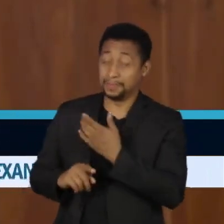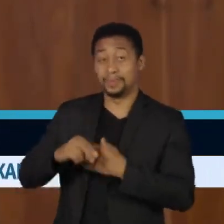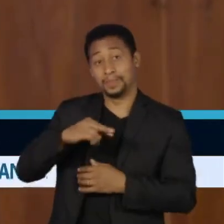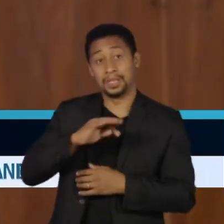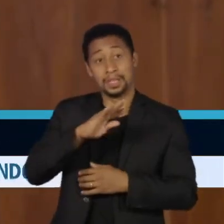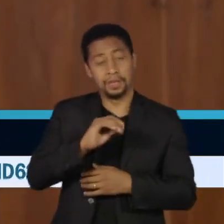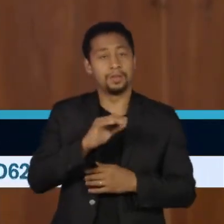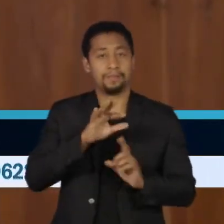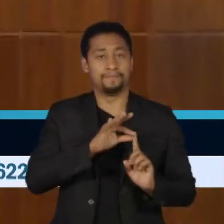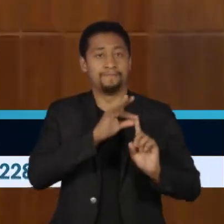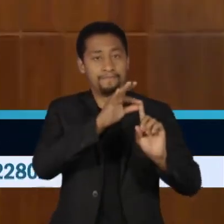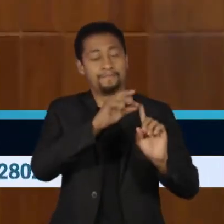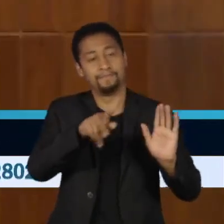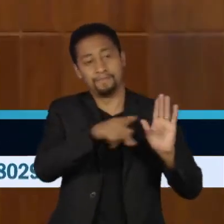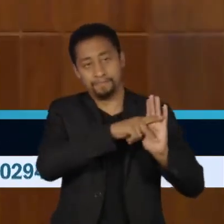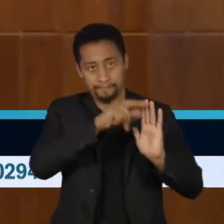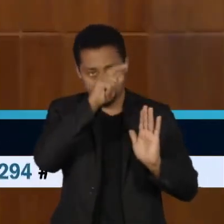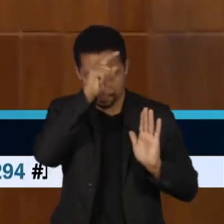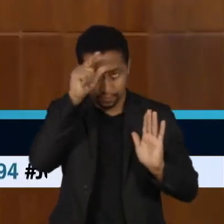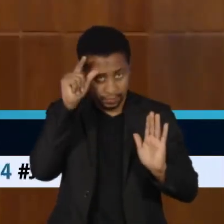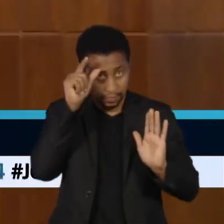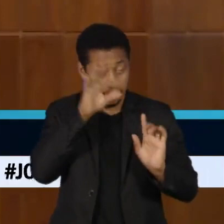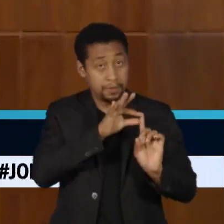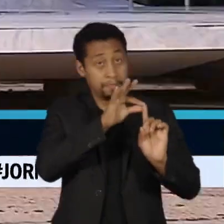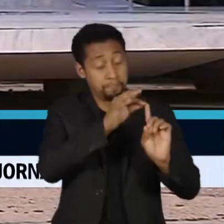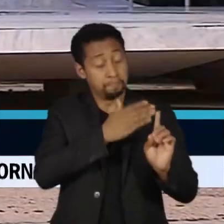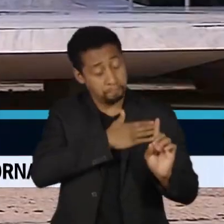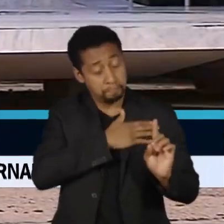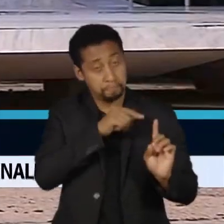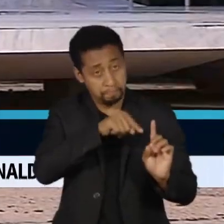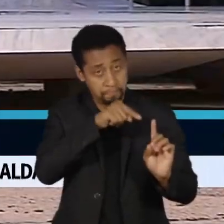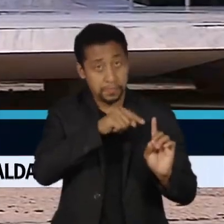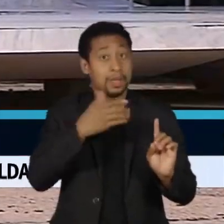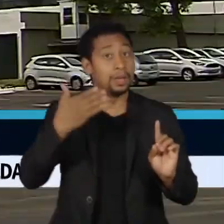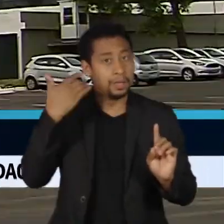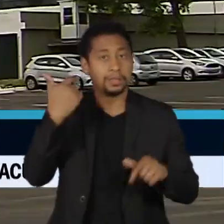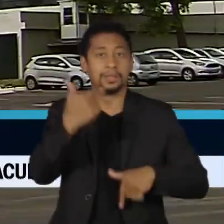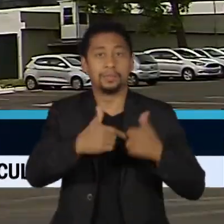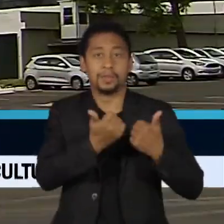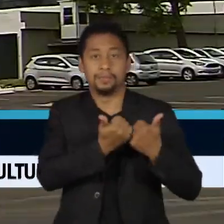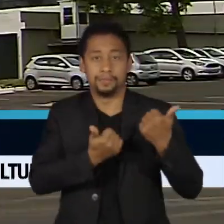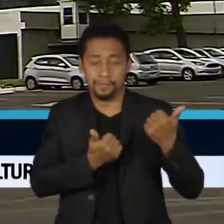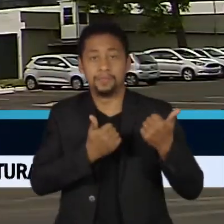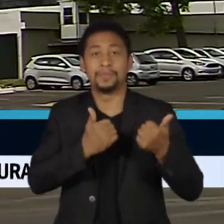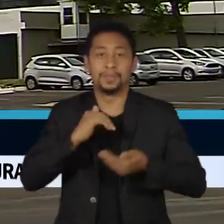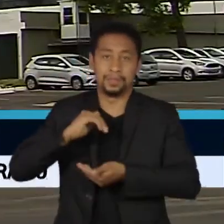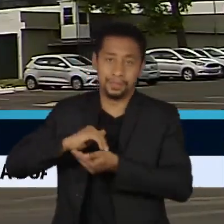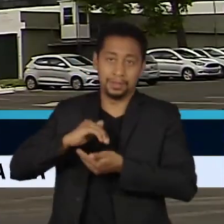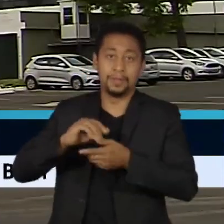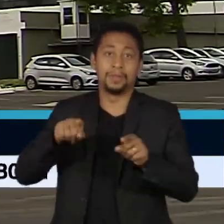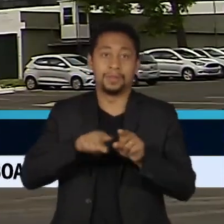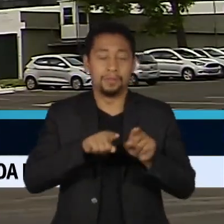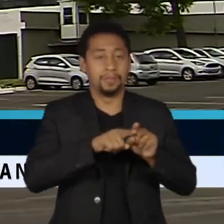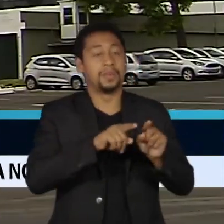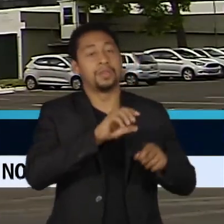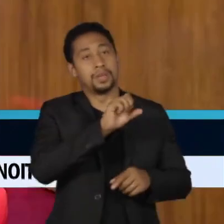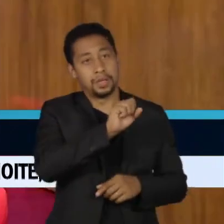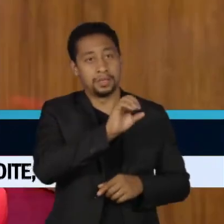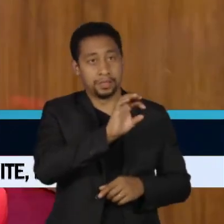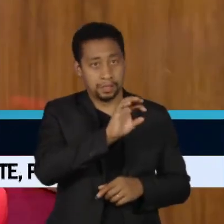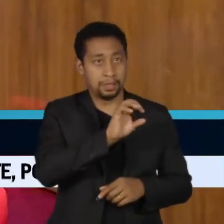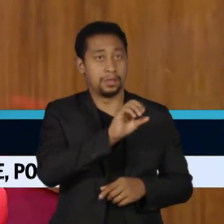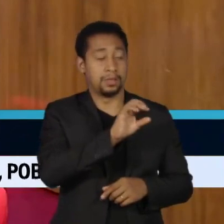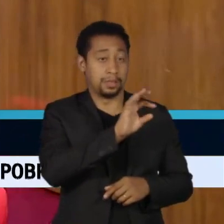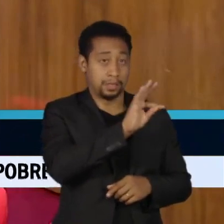favorito de Lewandowski. Ele foi assessor do ministro no STF e no Tribunal Superior Eleitoral, onde